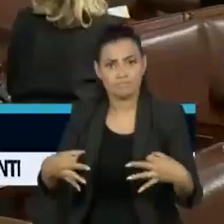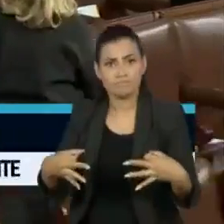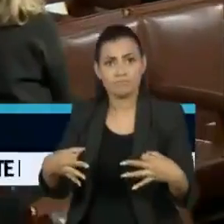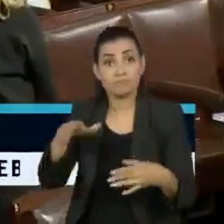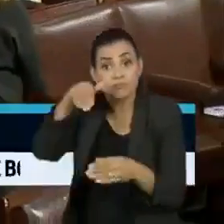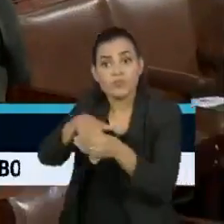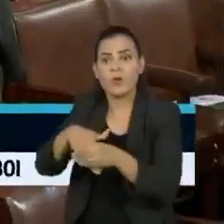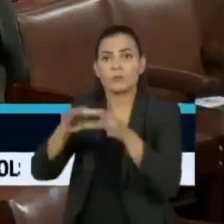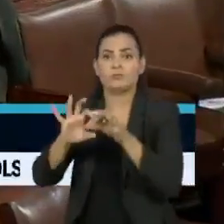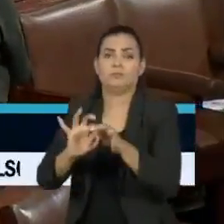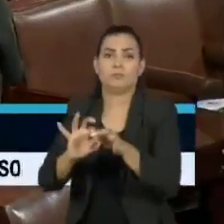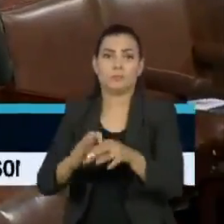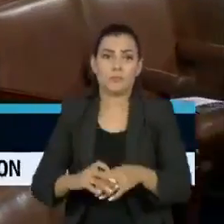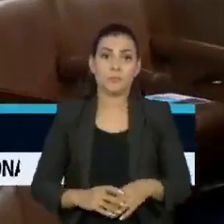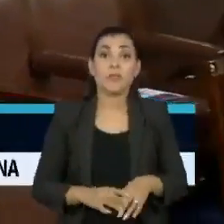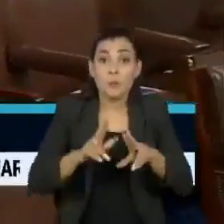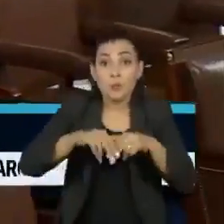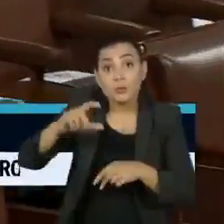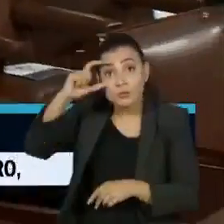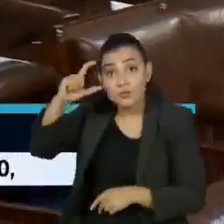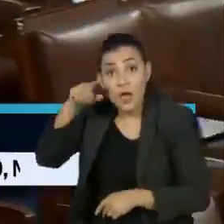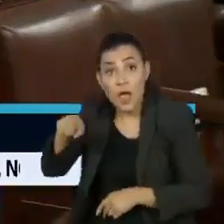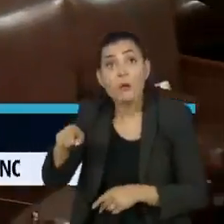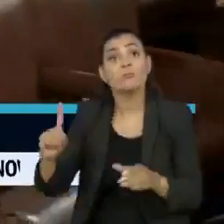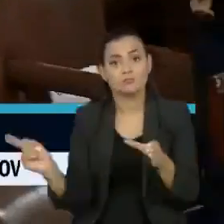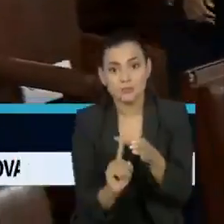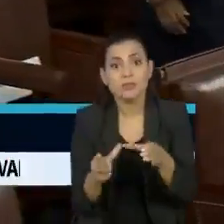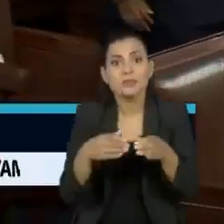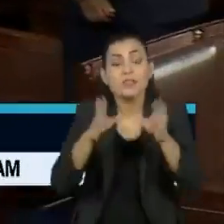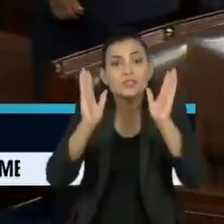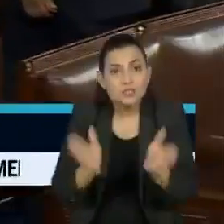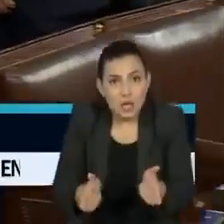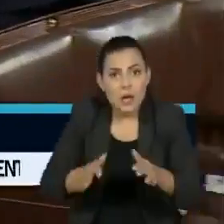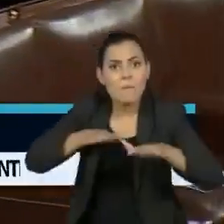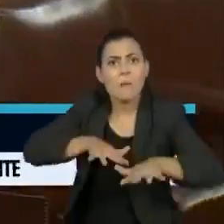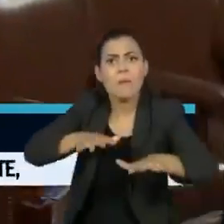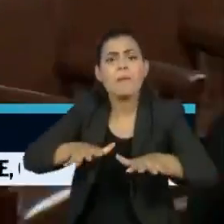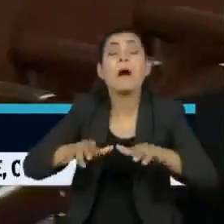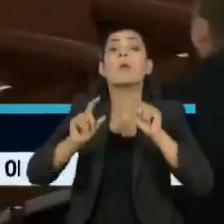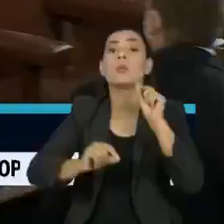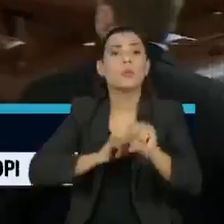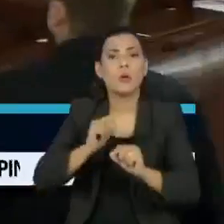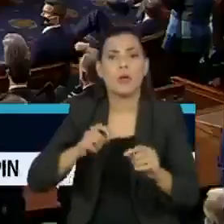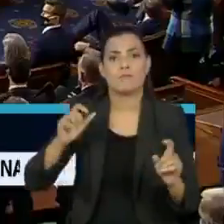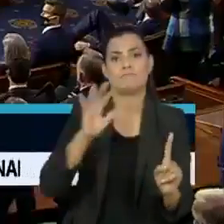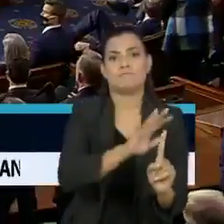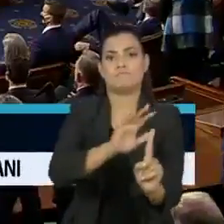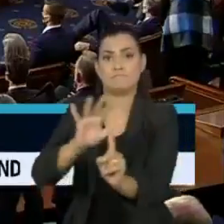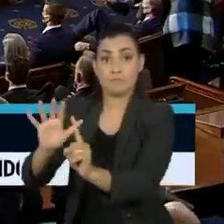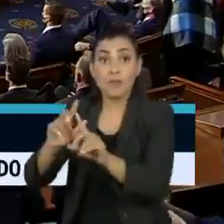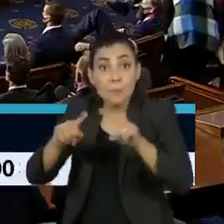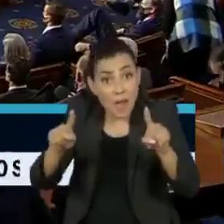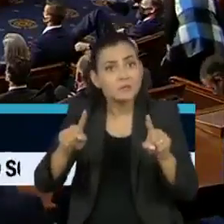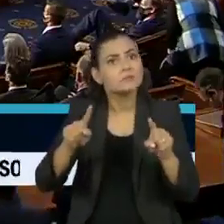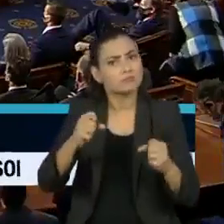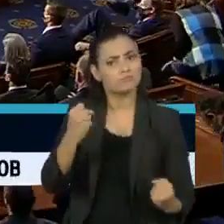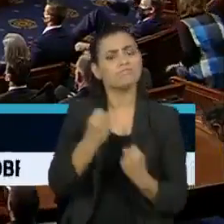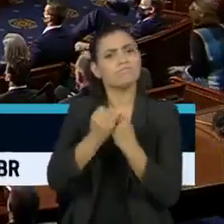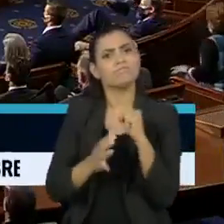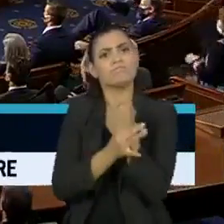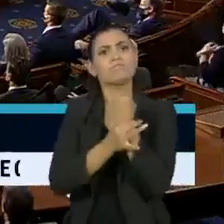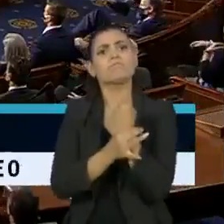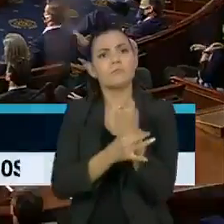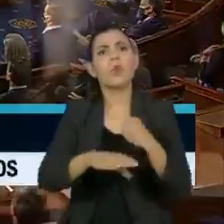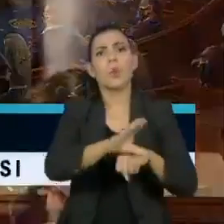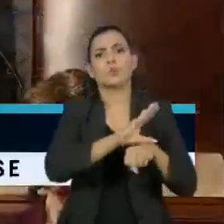O vice-presidente Mike Pence, que também preside o Senado, já havia se manifestado rechaçando a pressão e garantindo que seguiria a